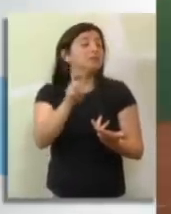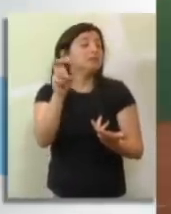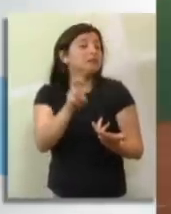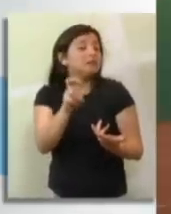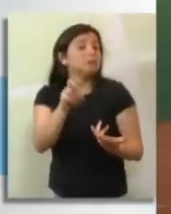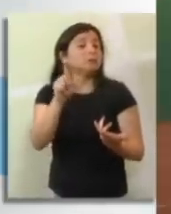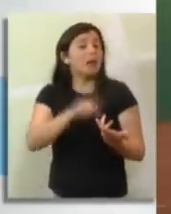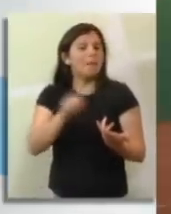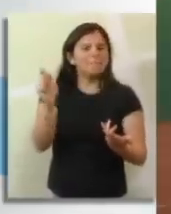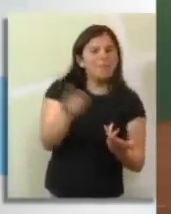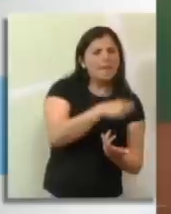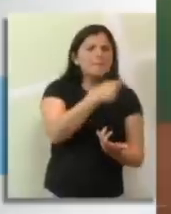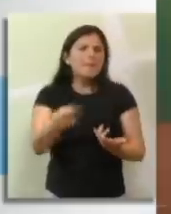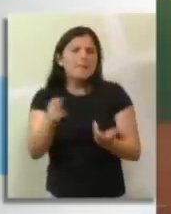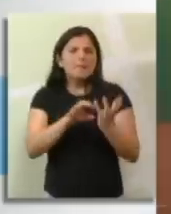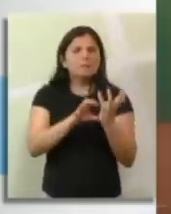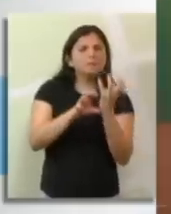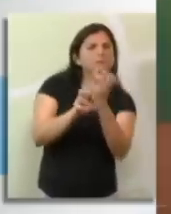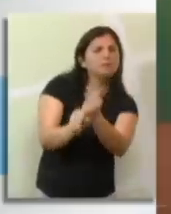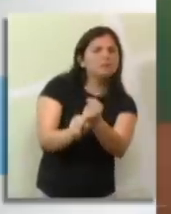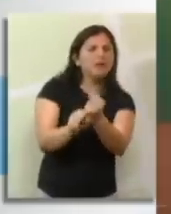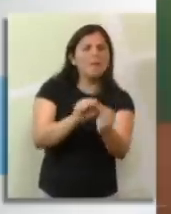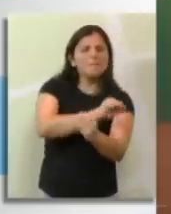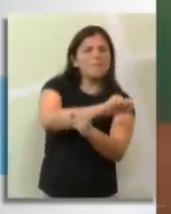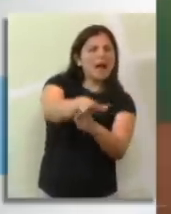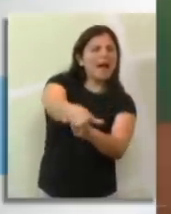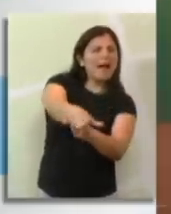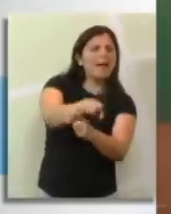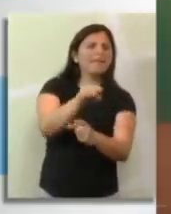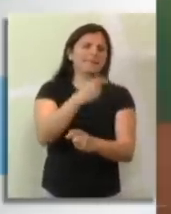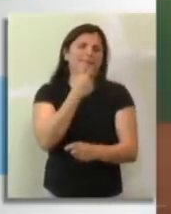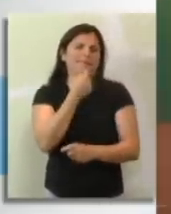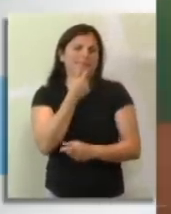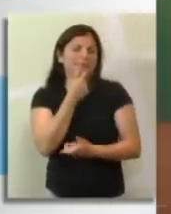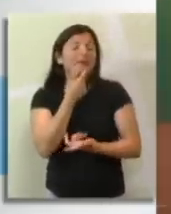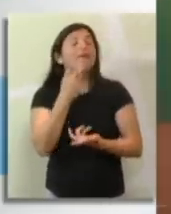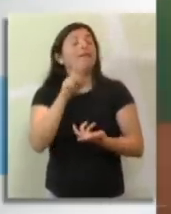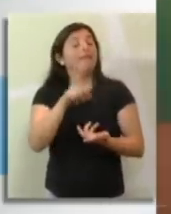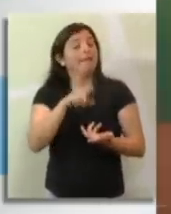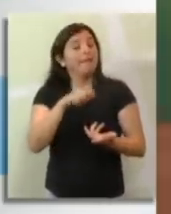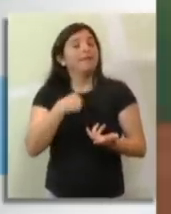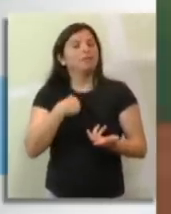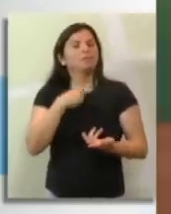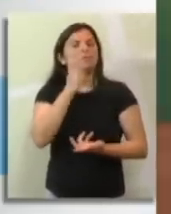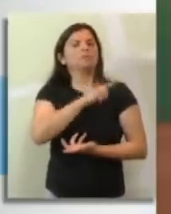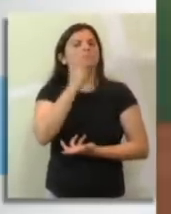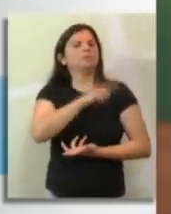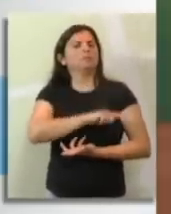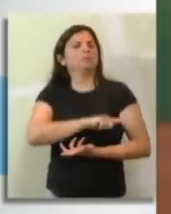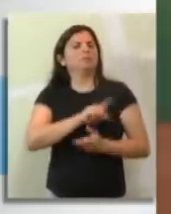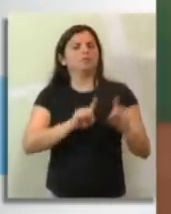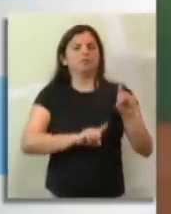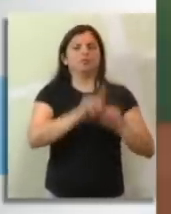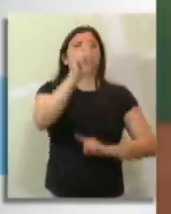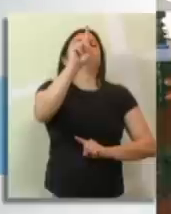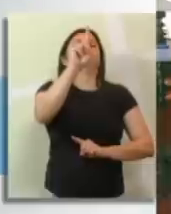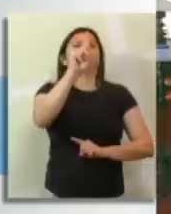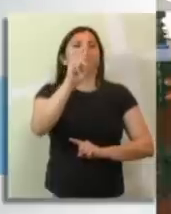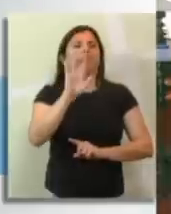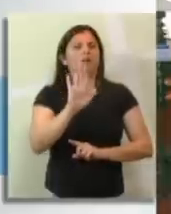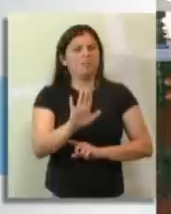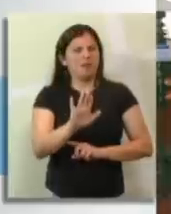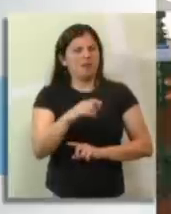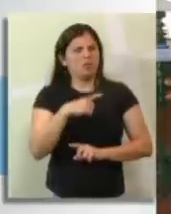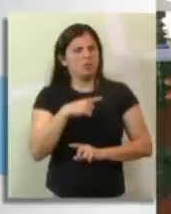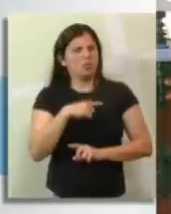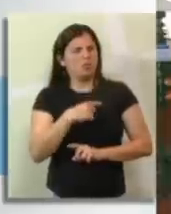E no sexto, 9 pontos. Uma média de 6,5 pontos por set. Uma marca altíssima. Eu tenho que admitir que é alta mesmo. Ô, amiga,